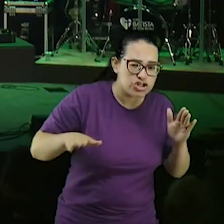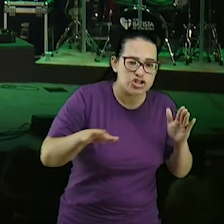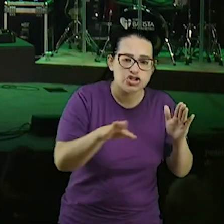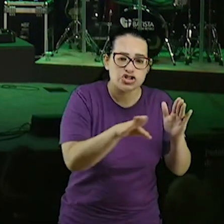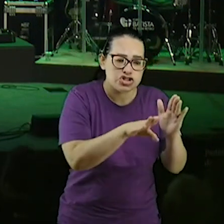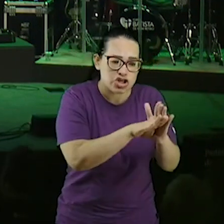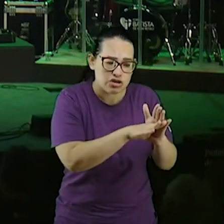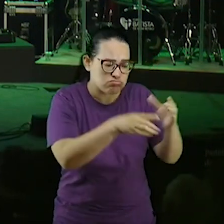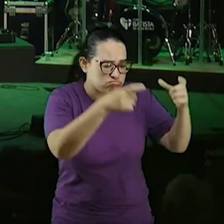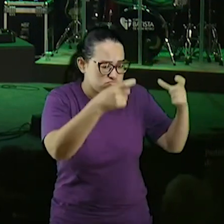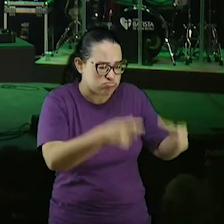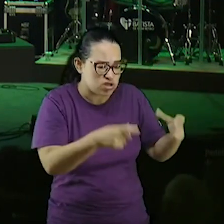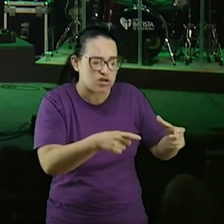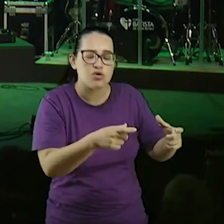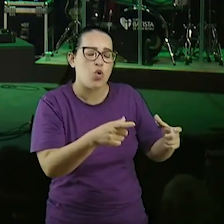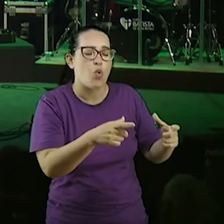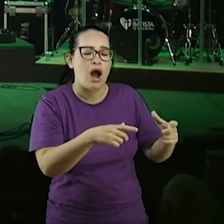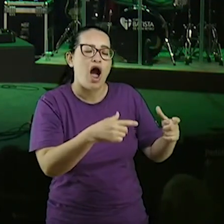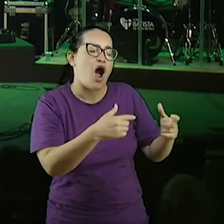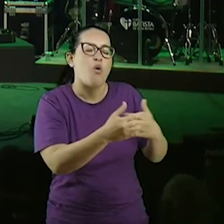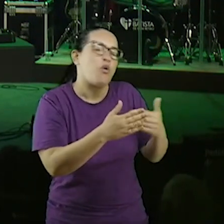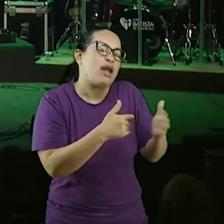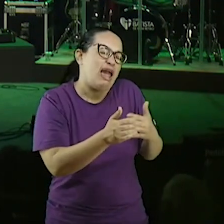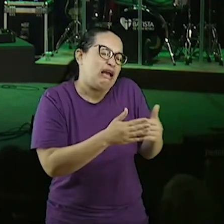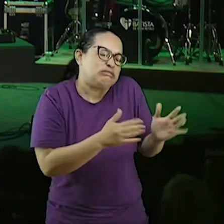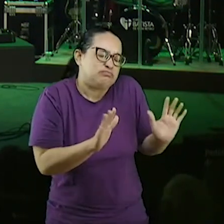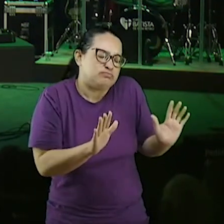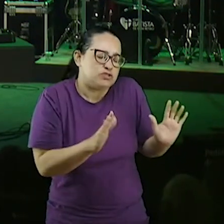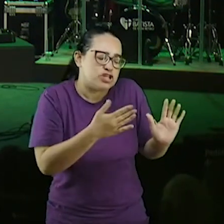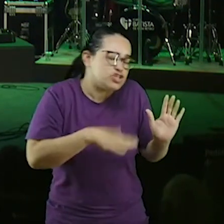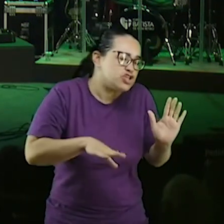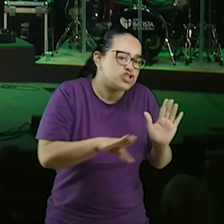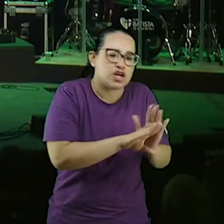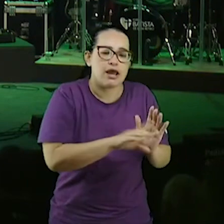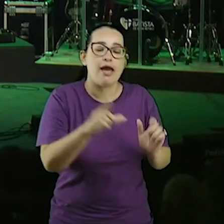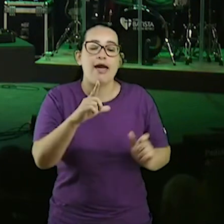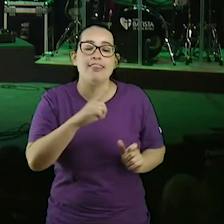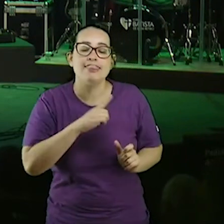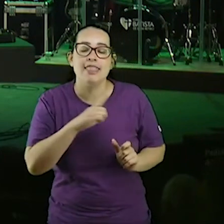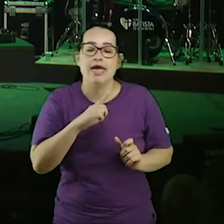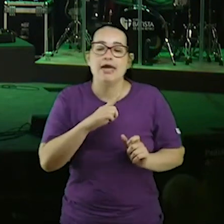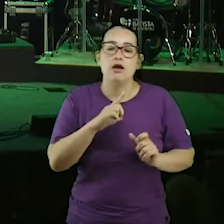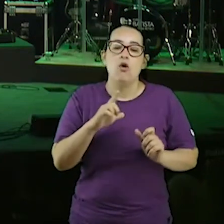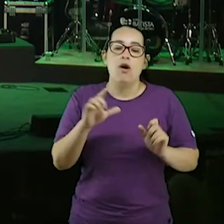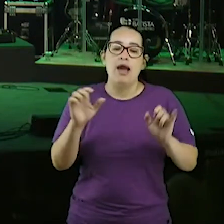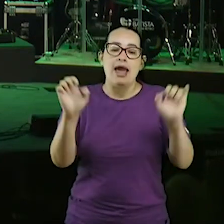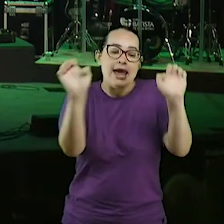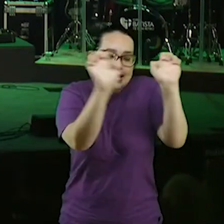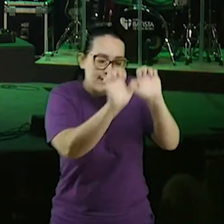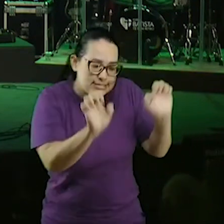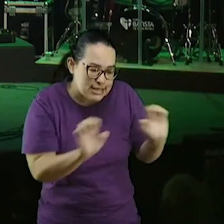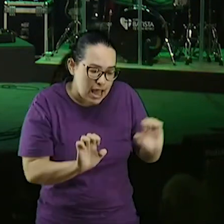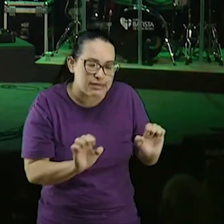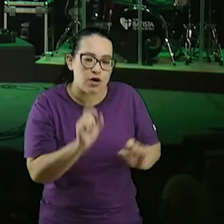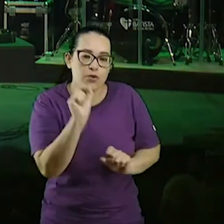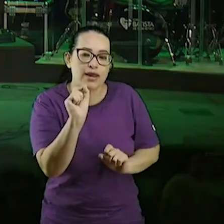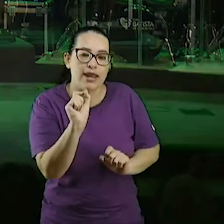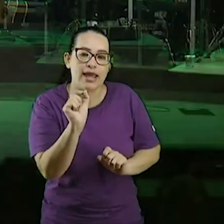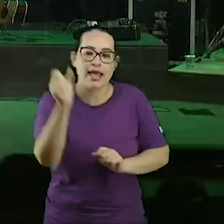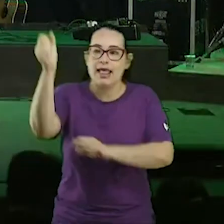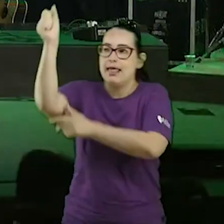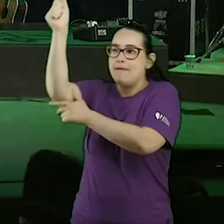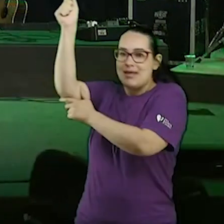o porto que você chega, a ilha que você chega, tem uma estátua chamada estátua da liberdade.